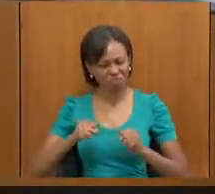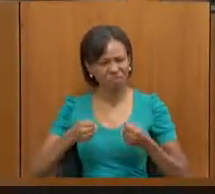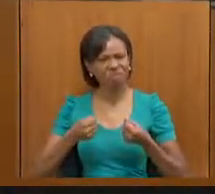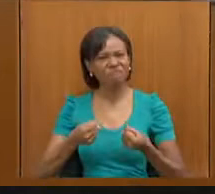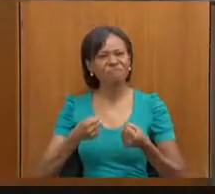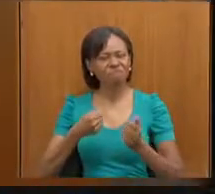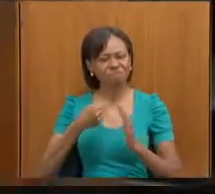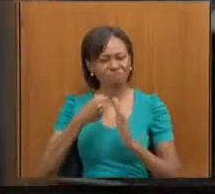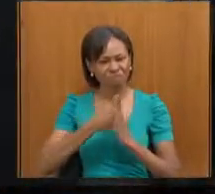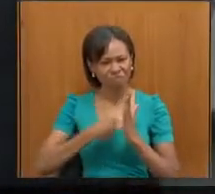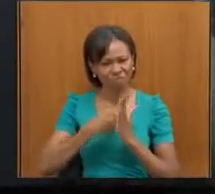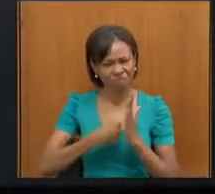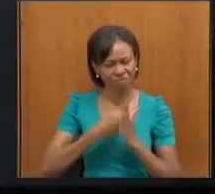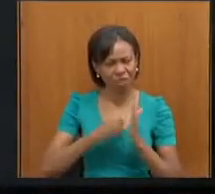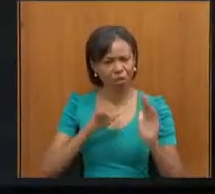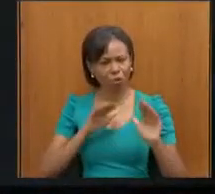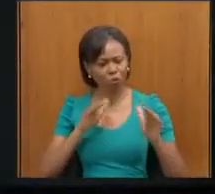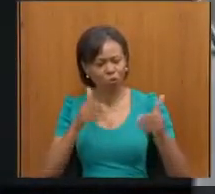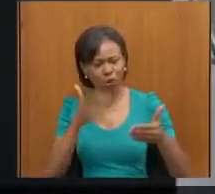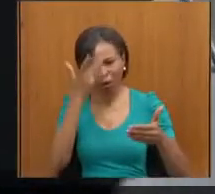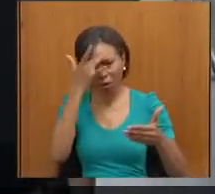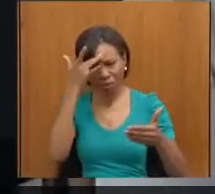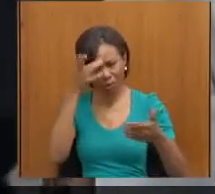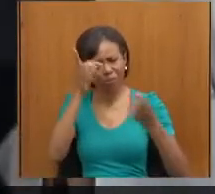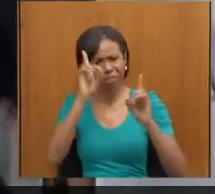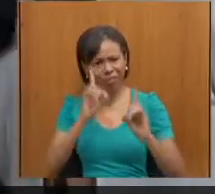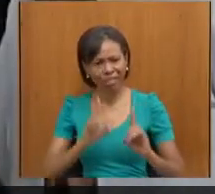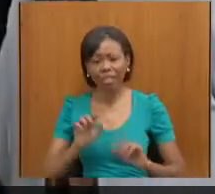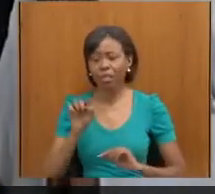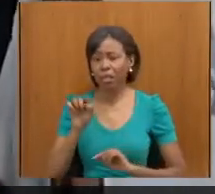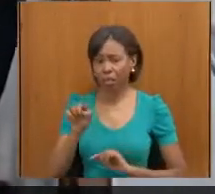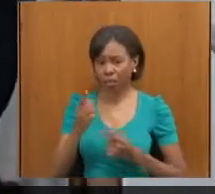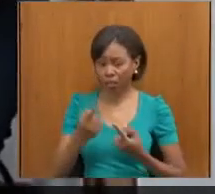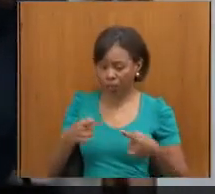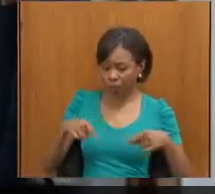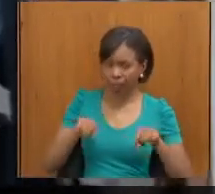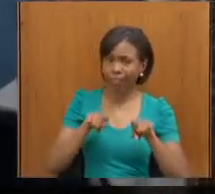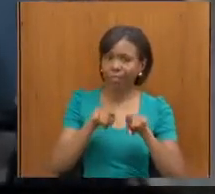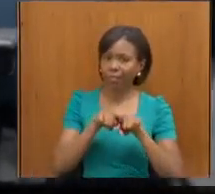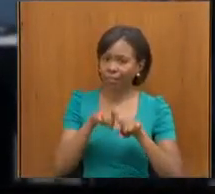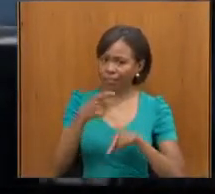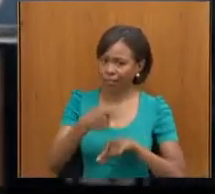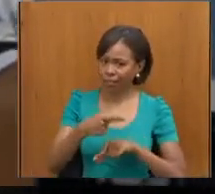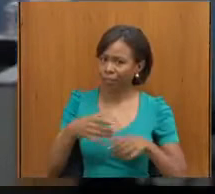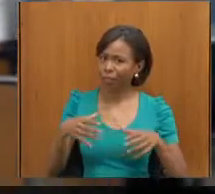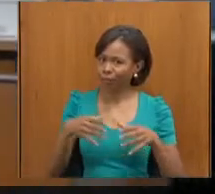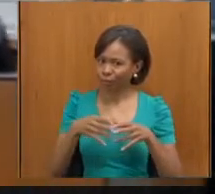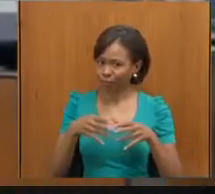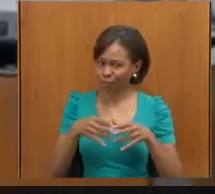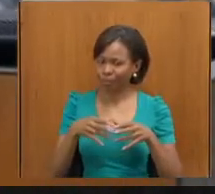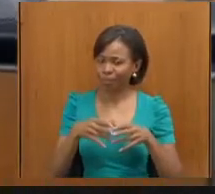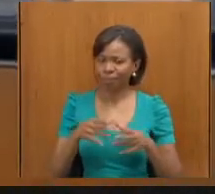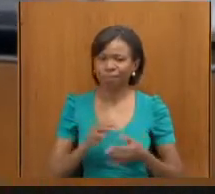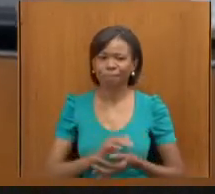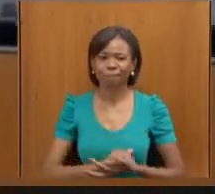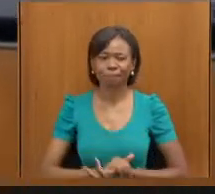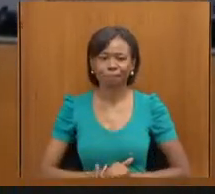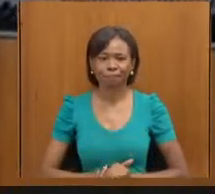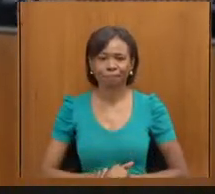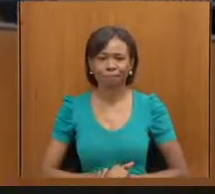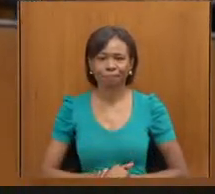deficiência e tem sido um grande parceiro dessa comissão e da causa da pessoa com deficiência.